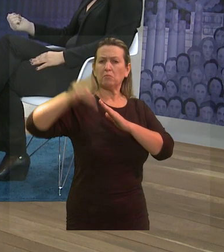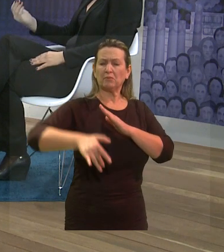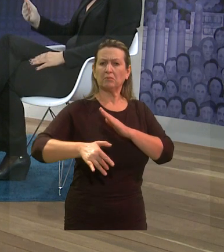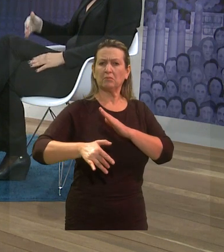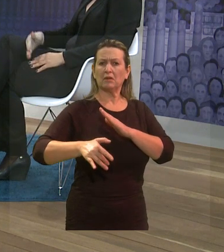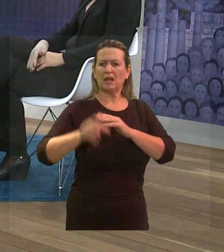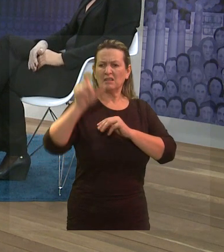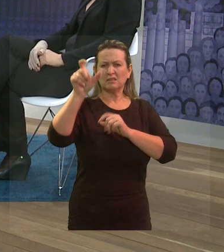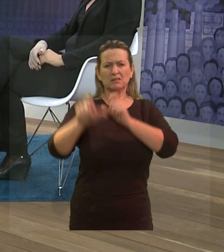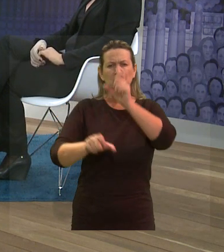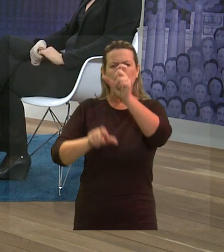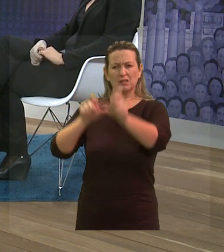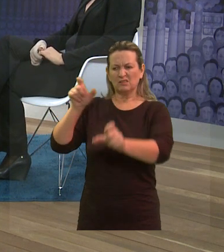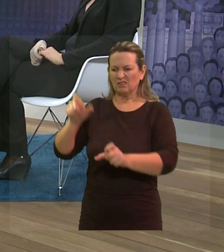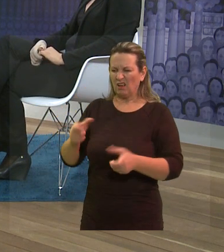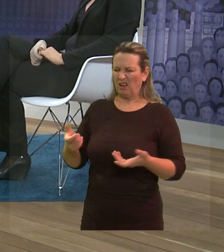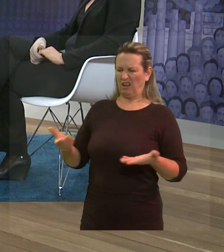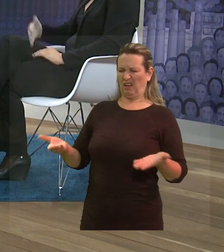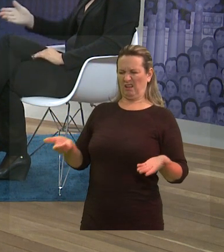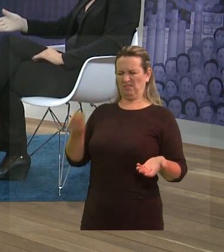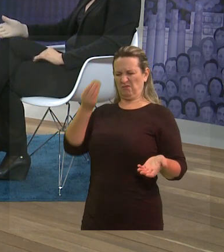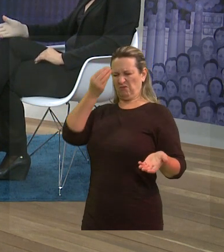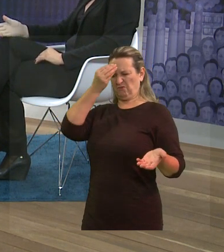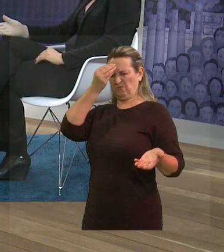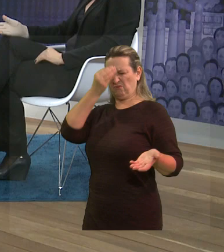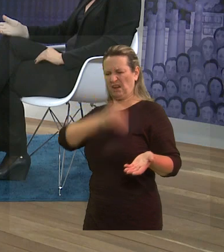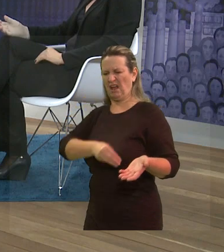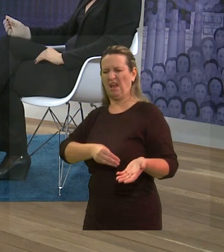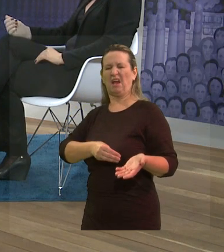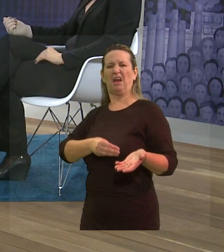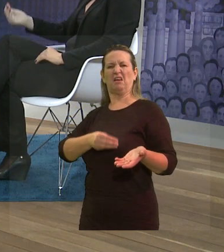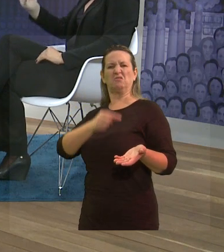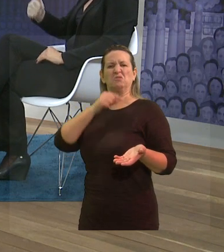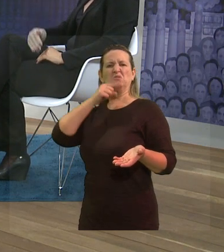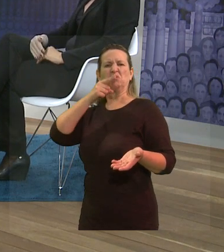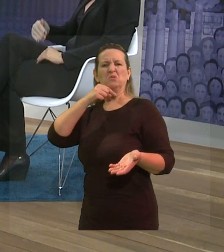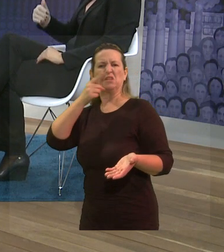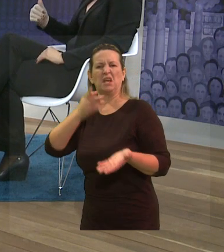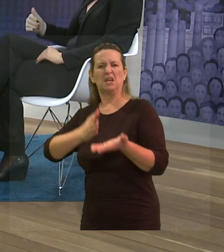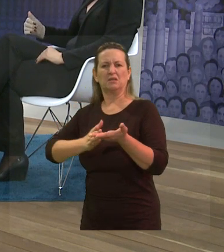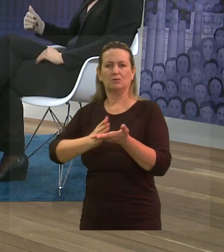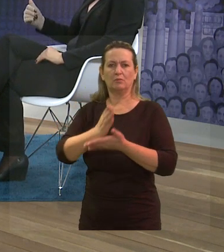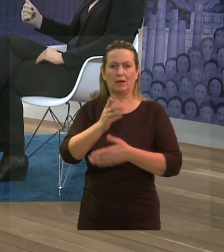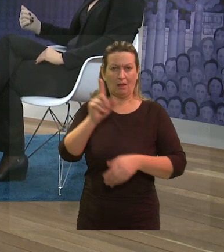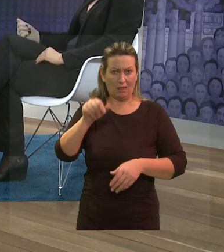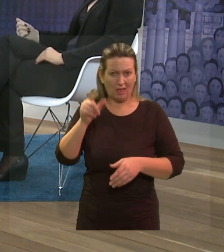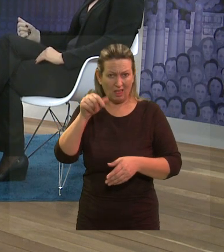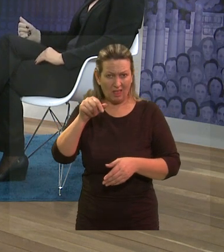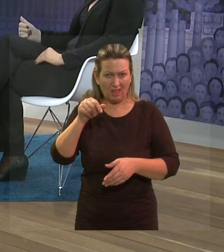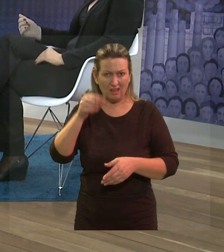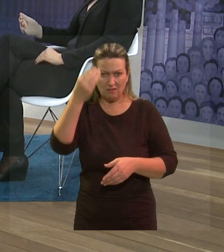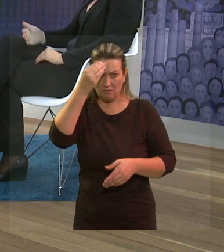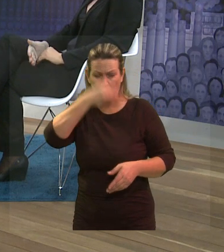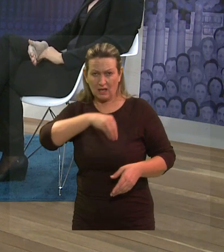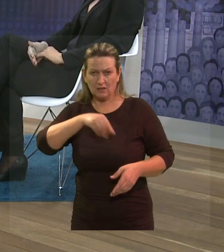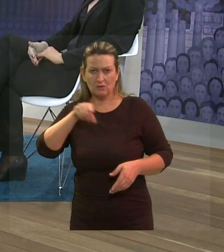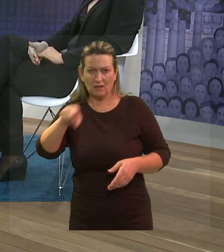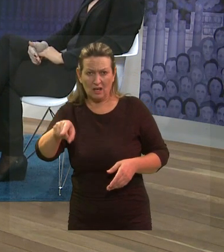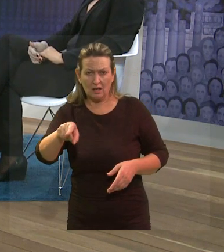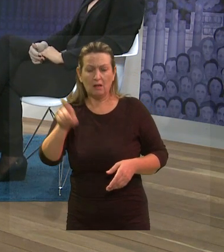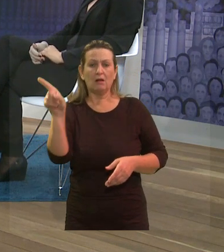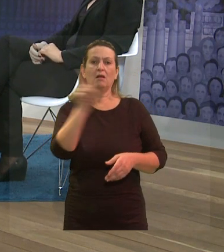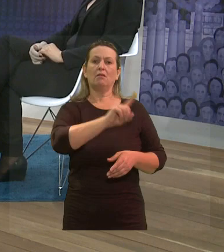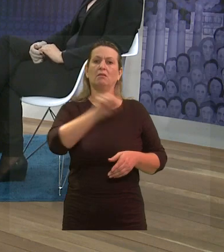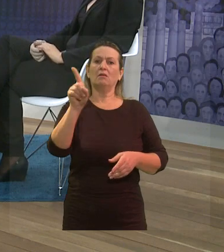colocando elas como fracassadas, como se fosse um fracasso delas, assim, na verdade, não é um fracasso dela, não é um fracasso do sistema,